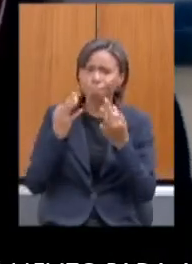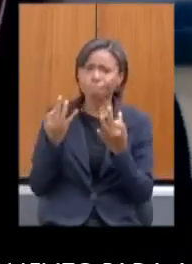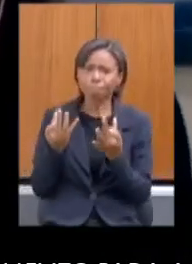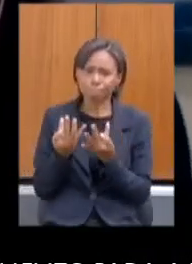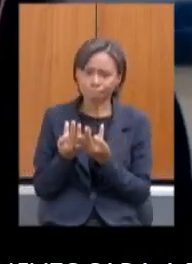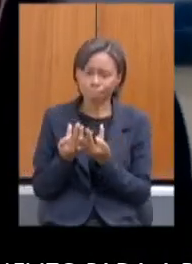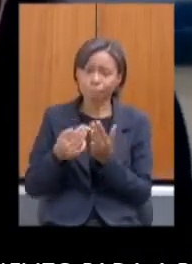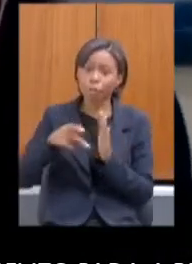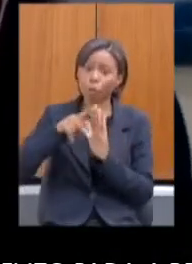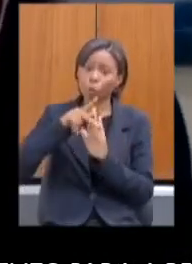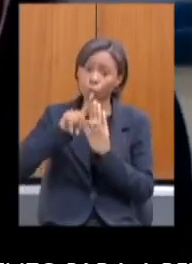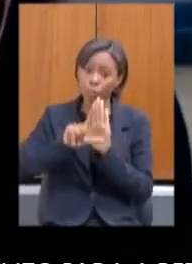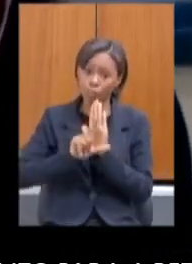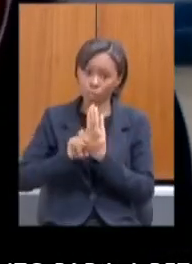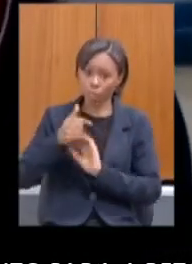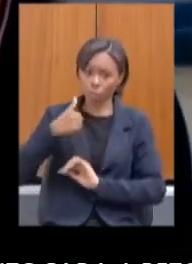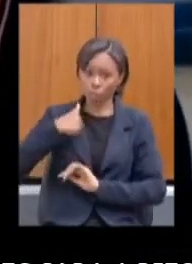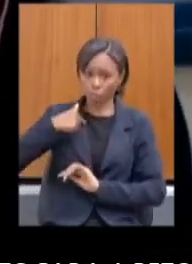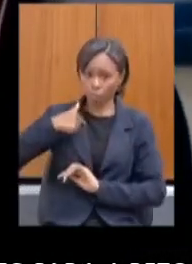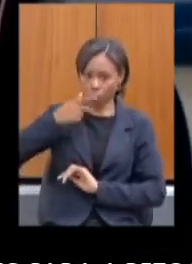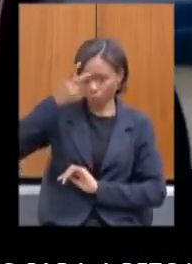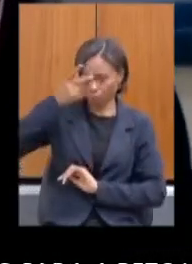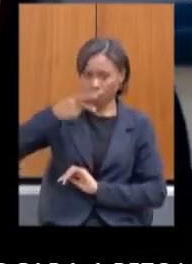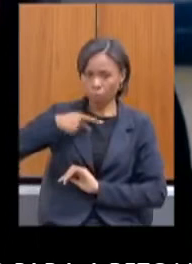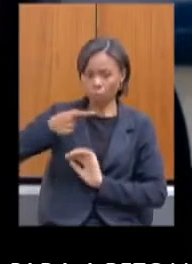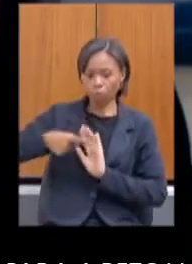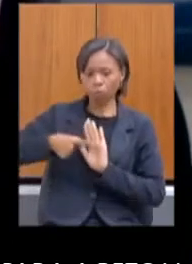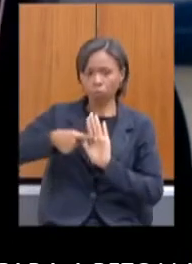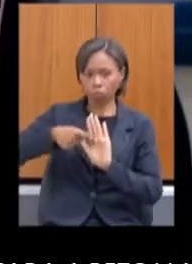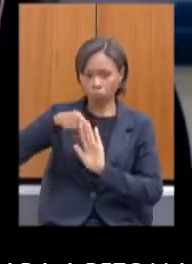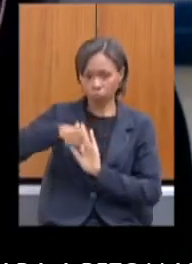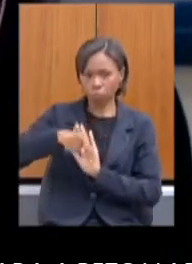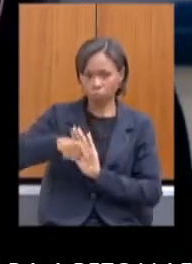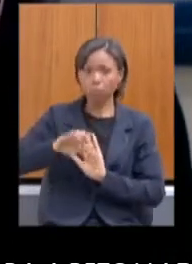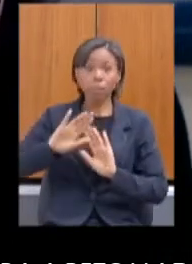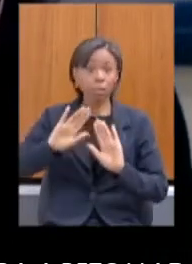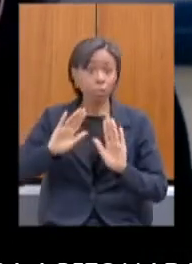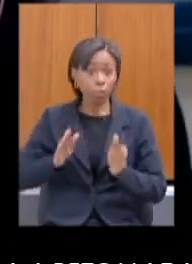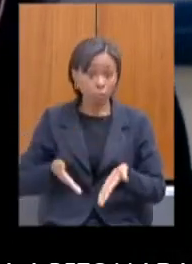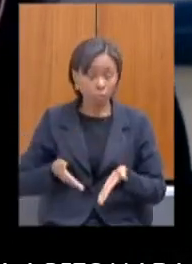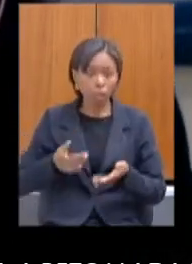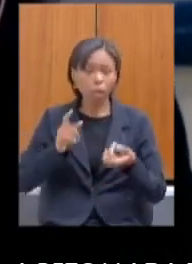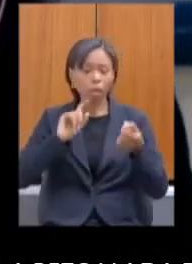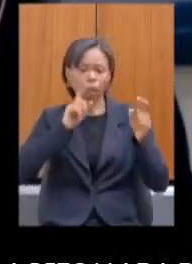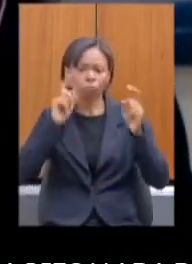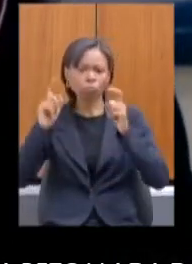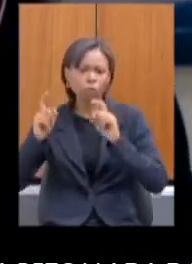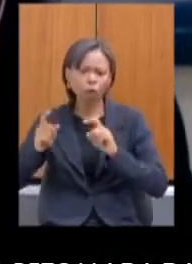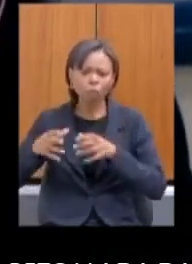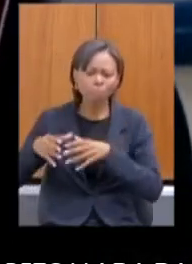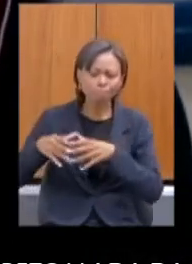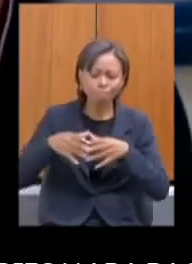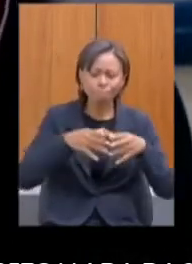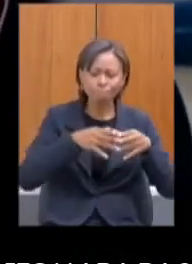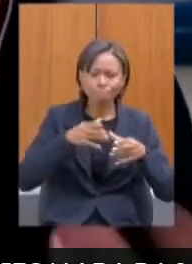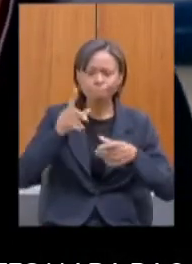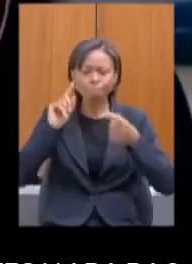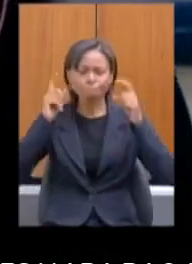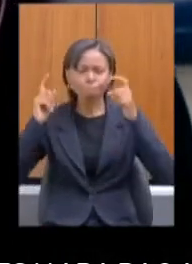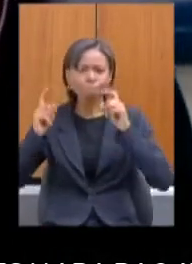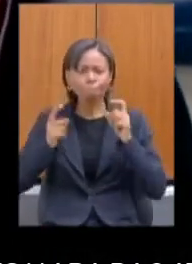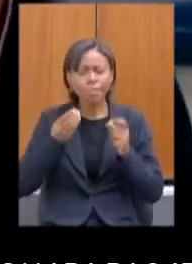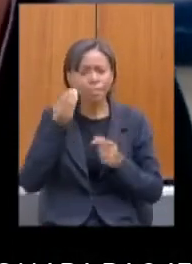projeto de lei que eu apresentei aqui na casa, e nós já fizemos algumas reuniões conjuntas buscando inspirações em projetos,